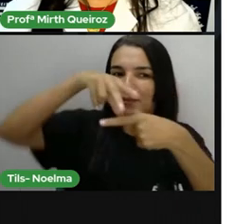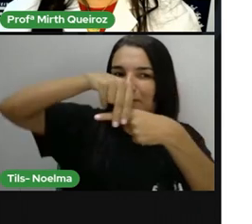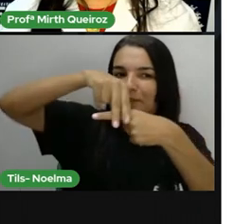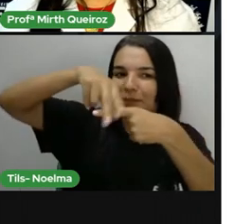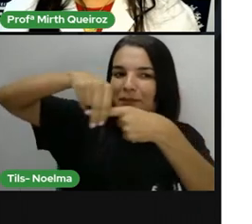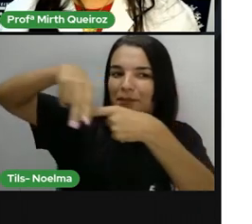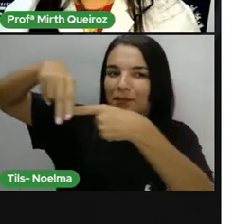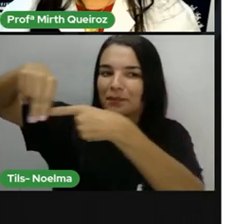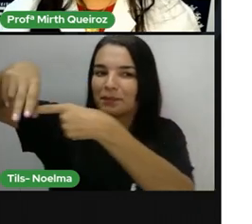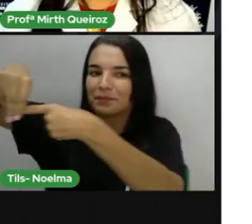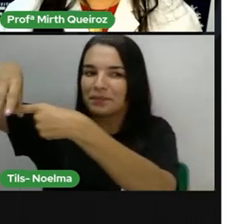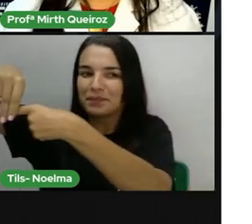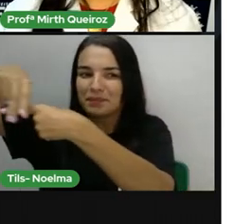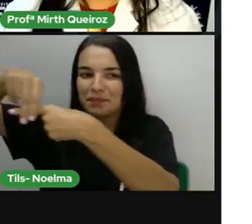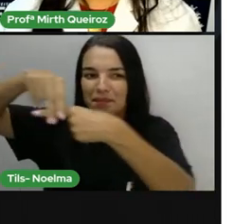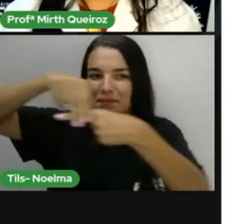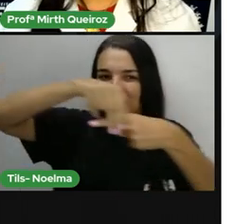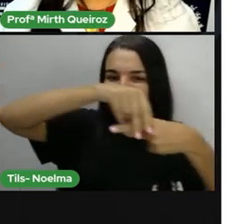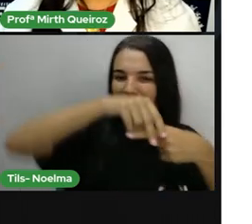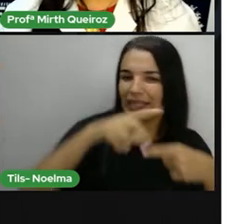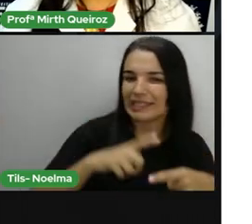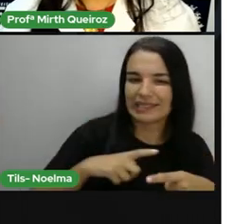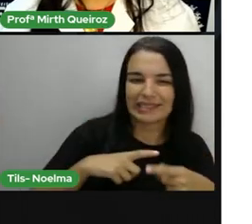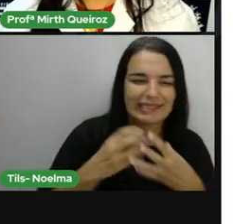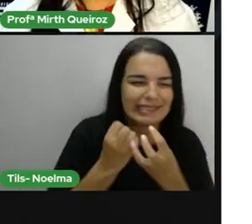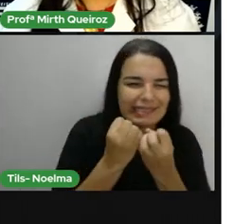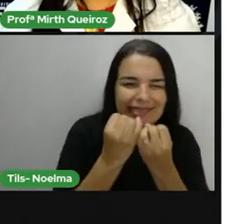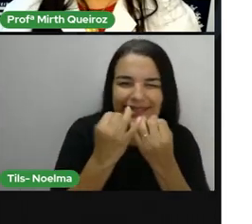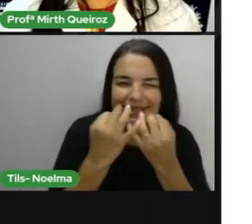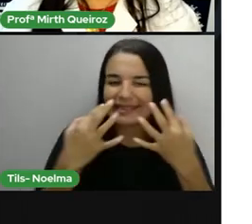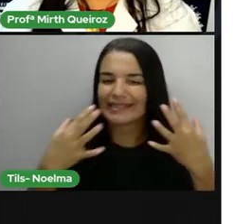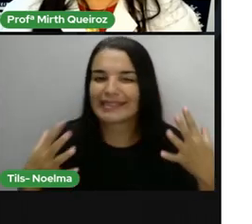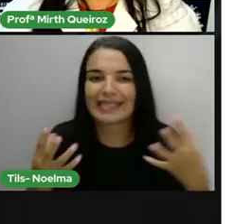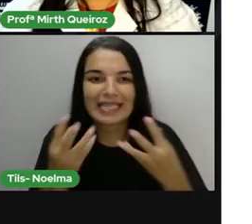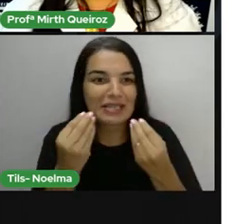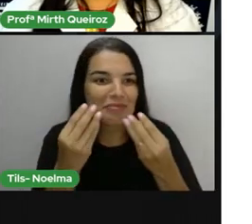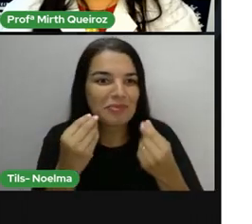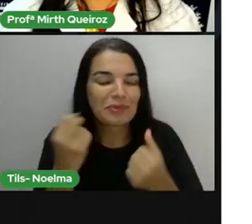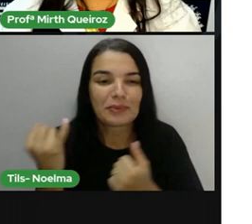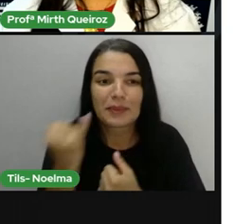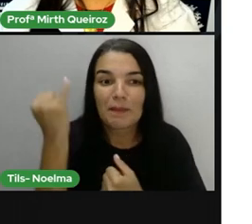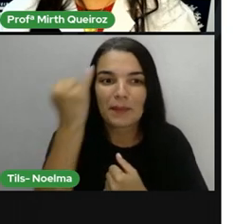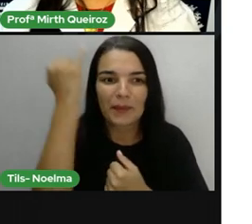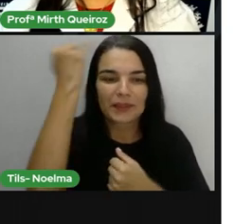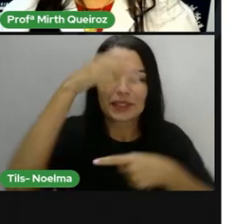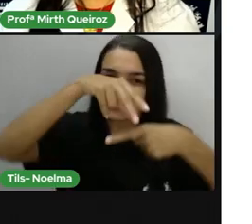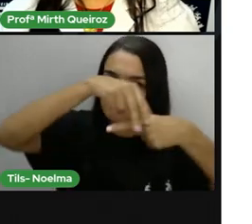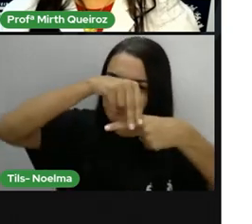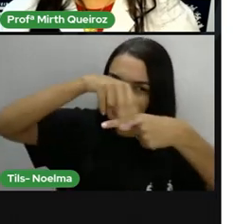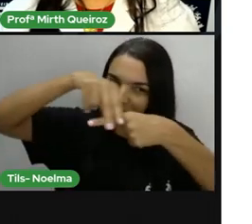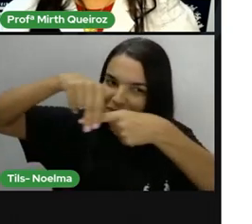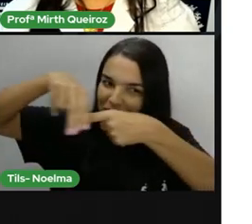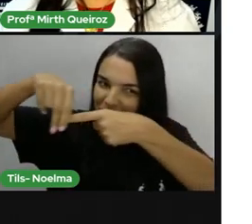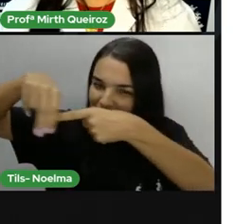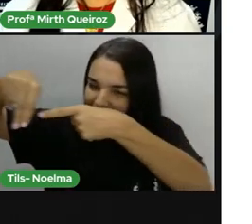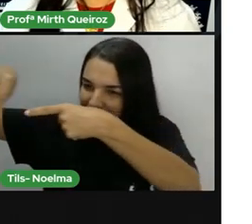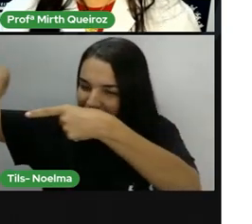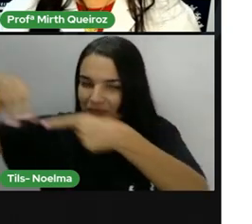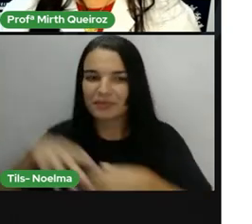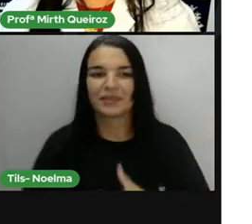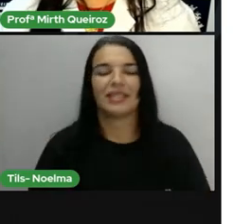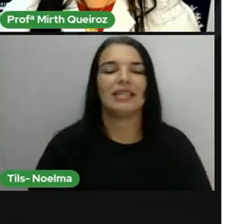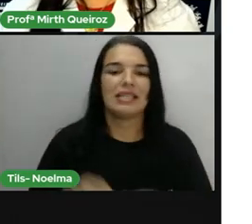Santana, acredito que até no mercado municipal tem alguns exemplares aí desse Cordel, também a literatura de Cordel,